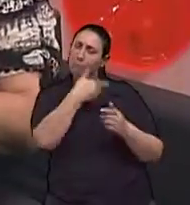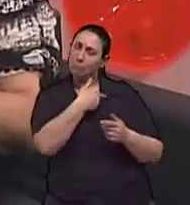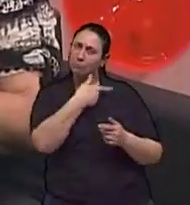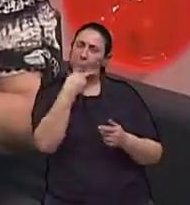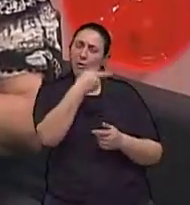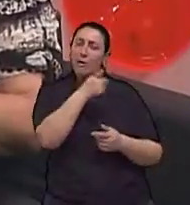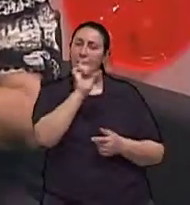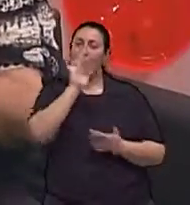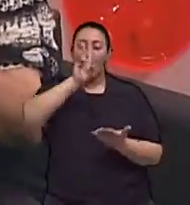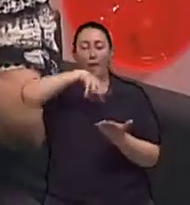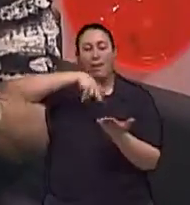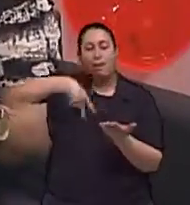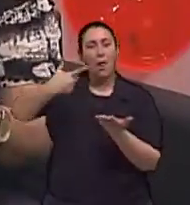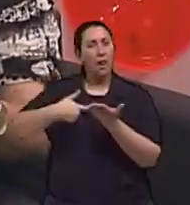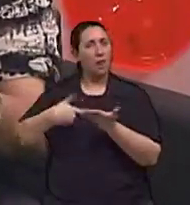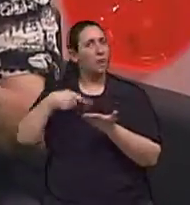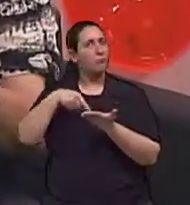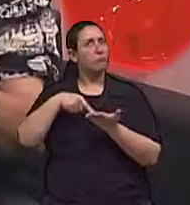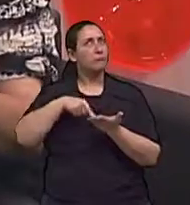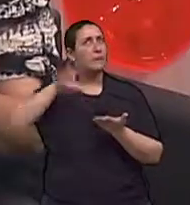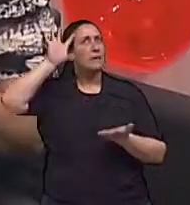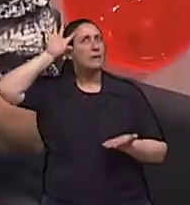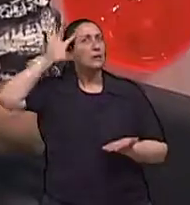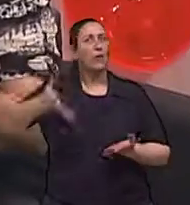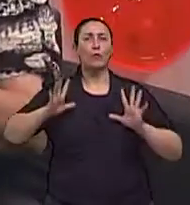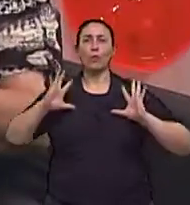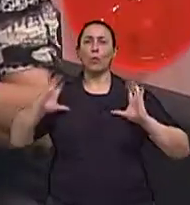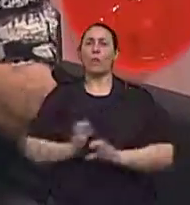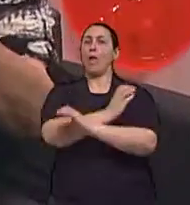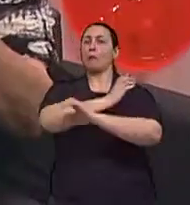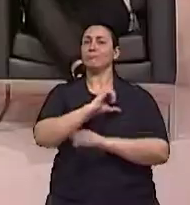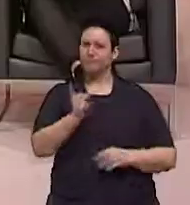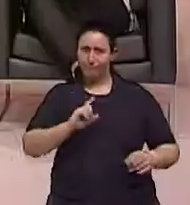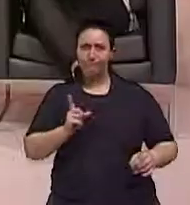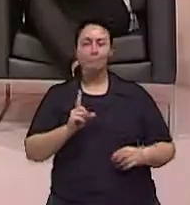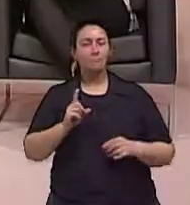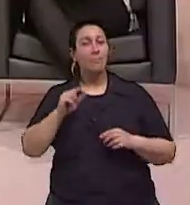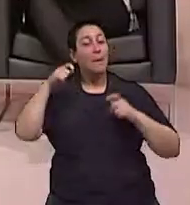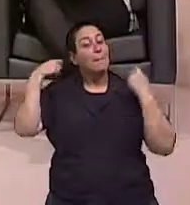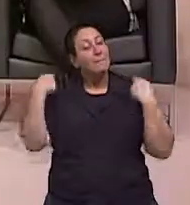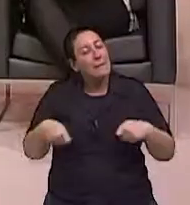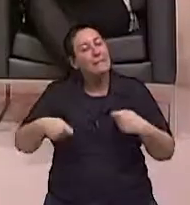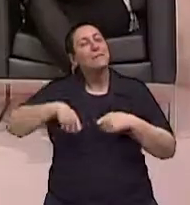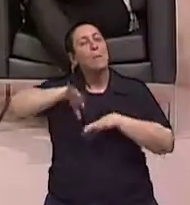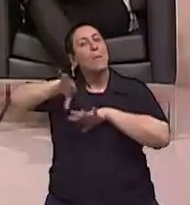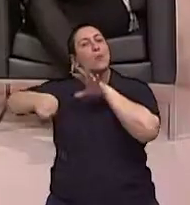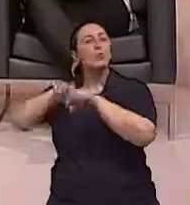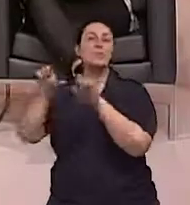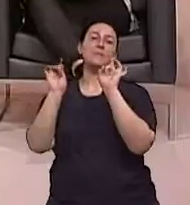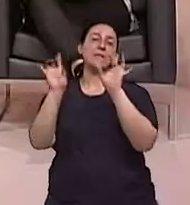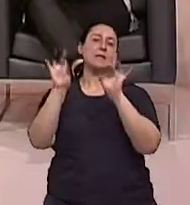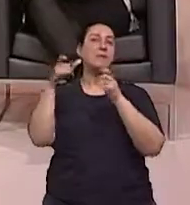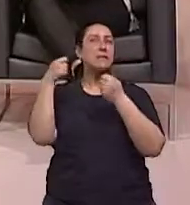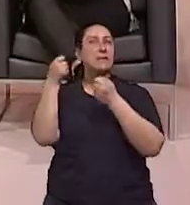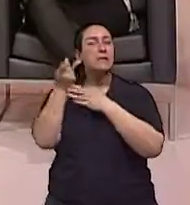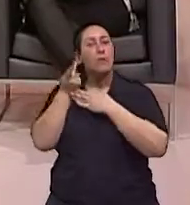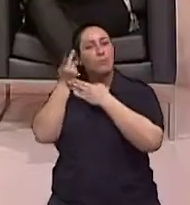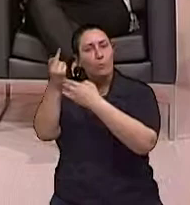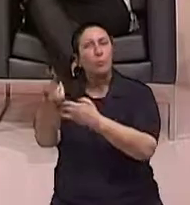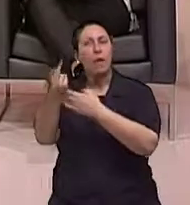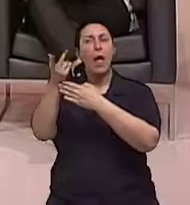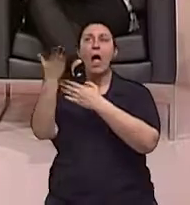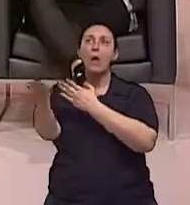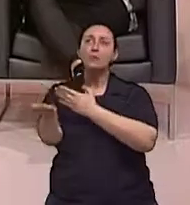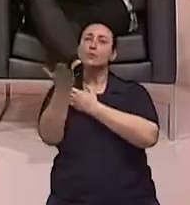leitura de um livro pode não resolver todos os seus problemas só que a busca de um especialista a busca de uma ajuda